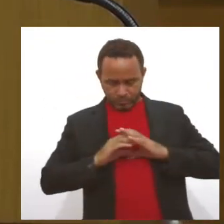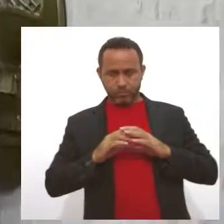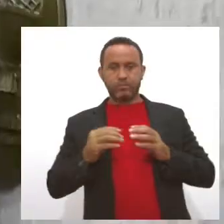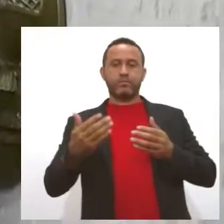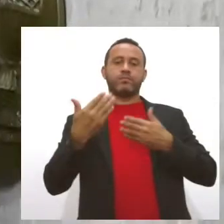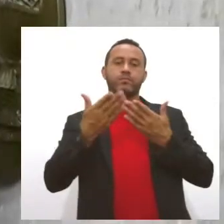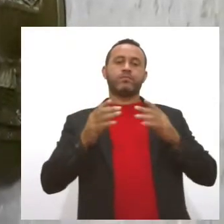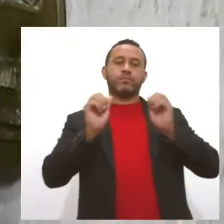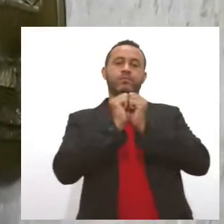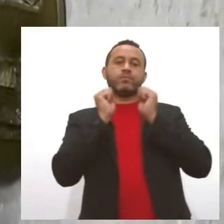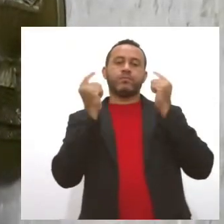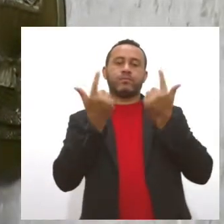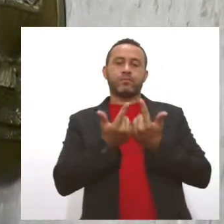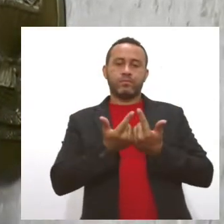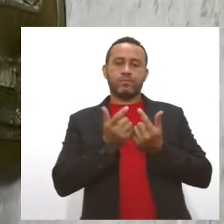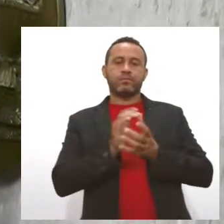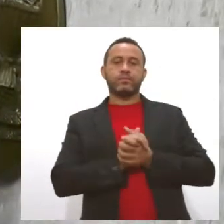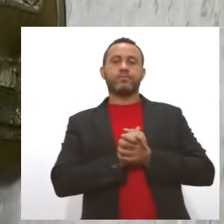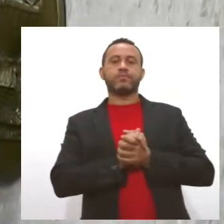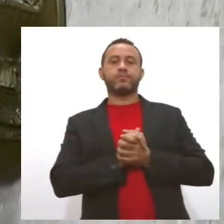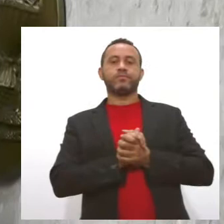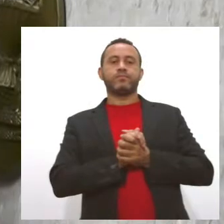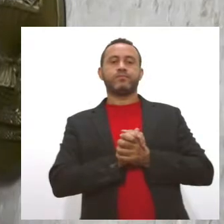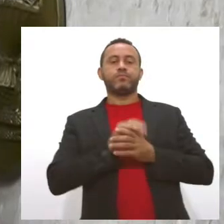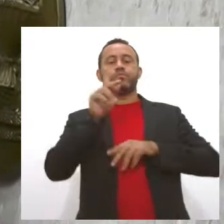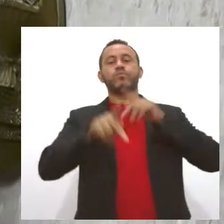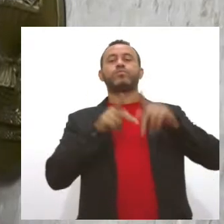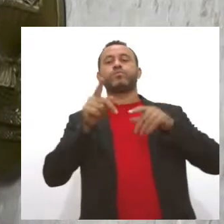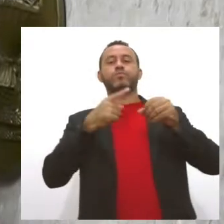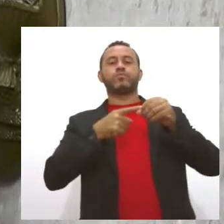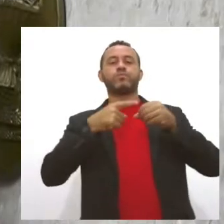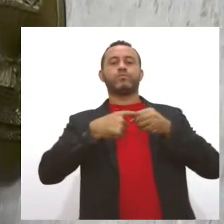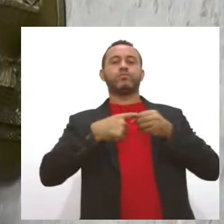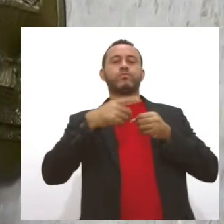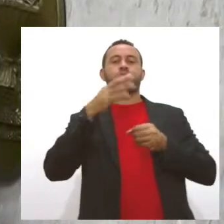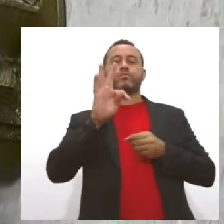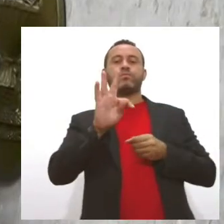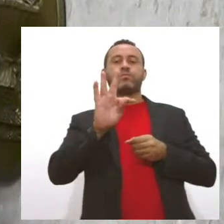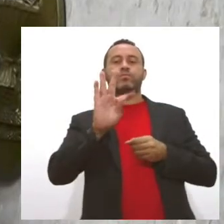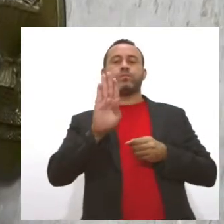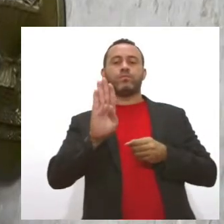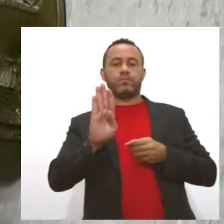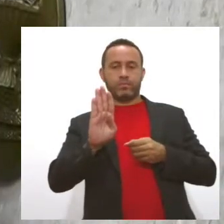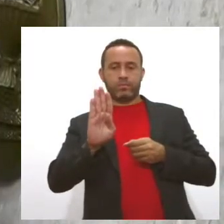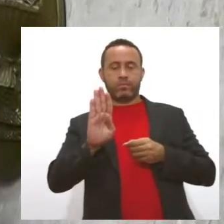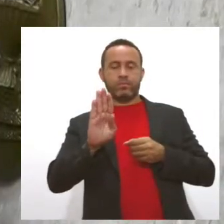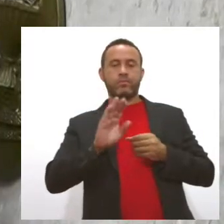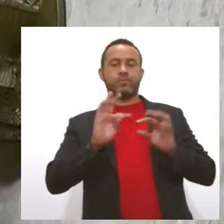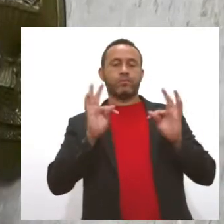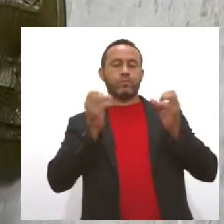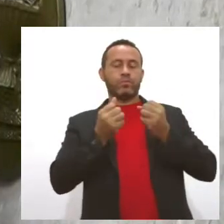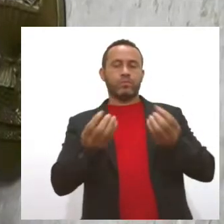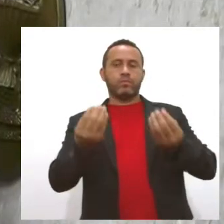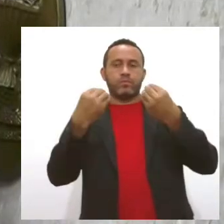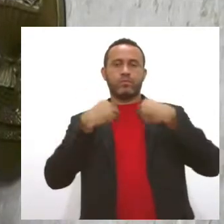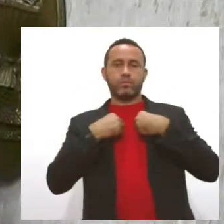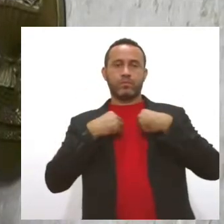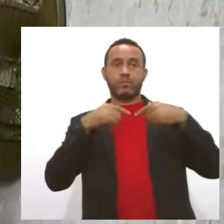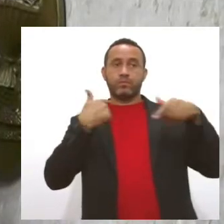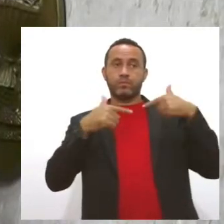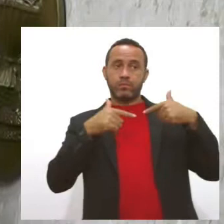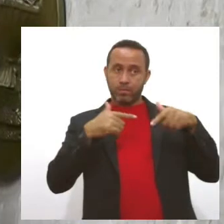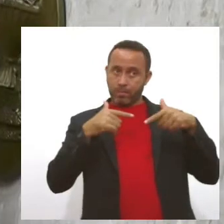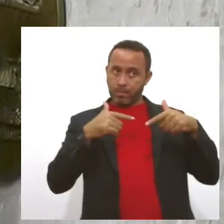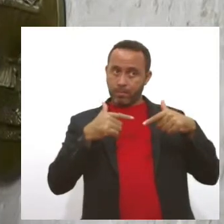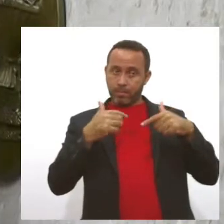Alesi. A população de Tobias, com a região sul, centro e sul, e todo o estado de Sergipe, me concedeu esse emprego em trabalhar